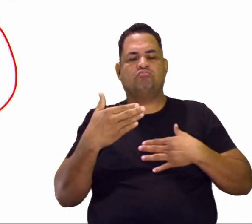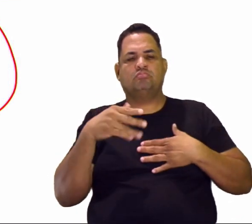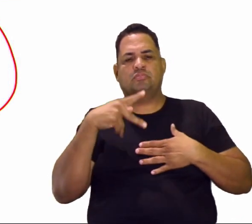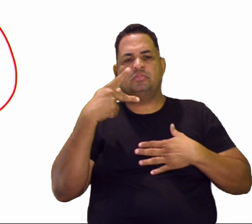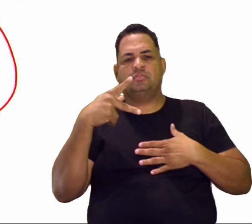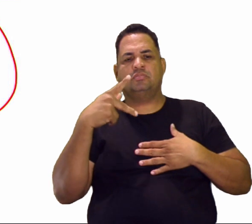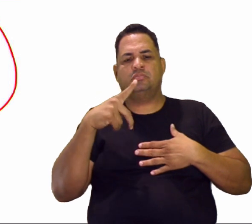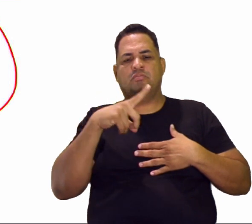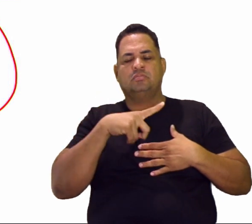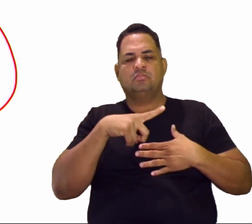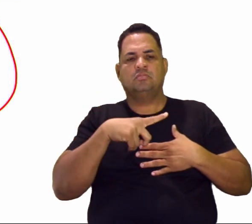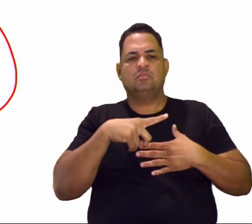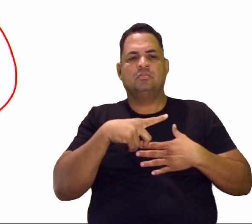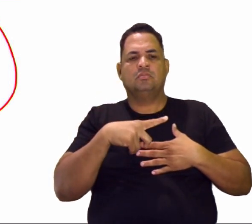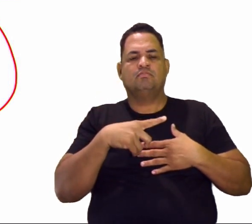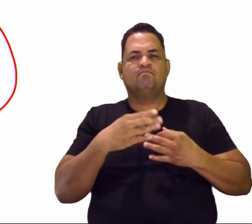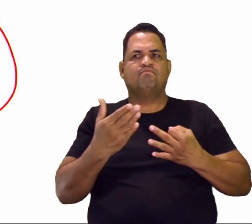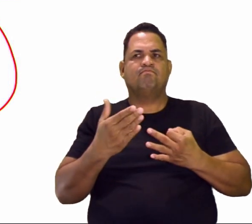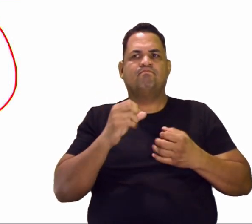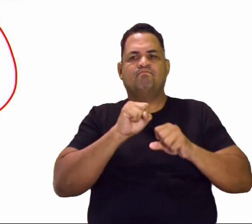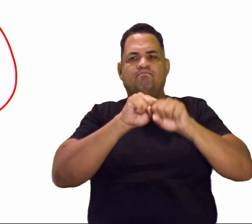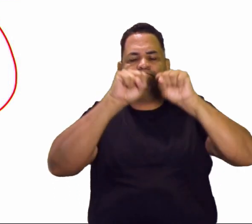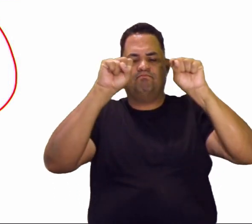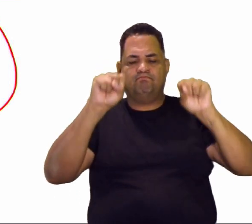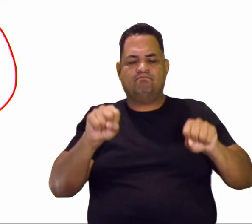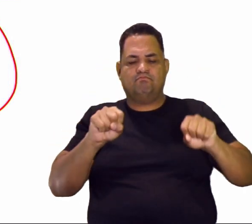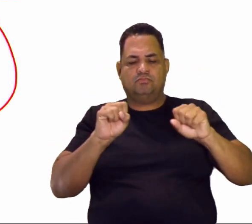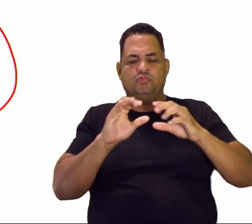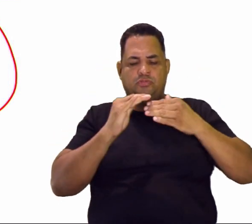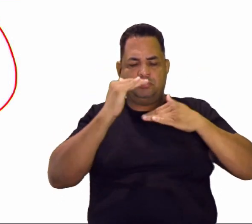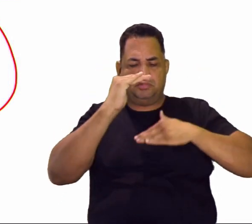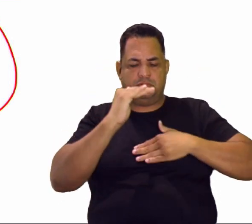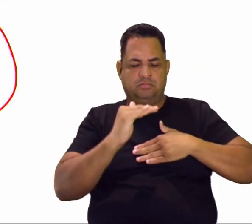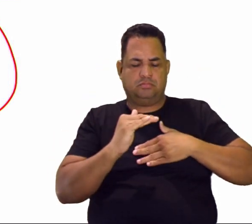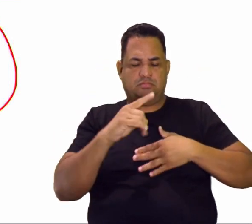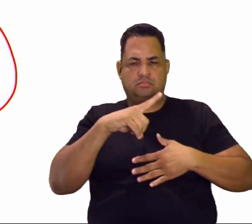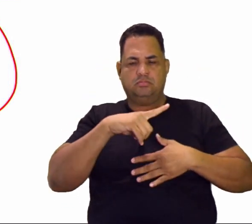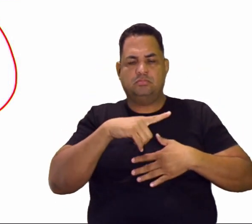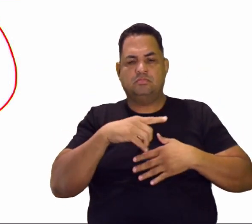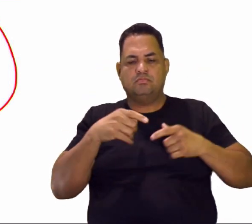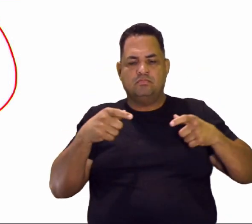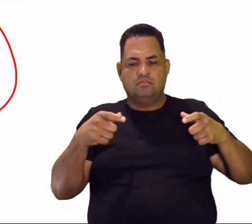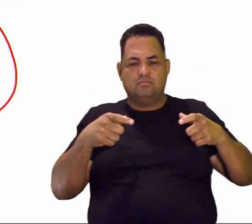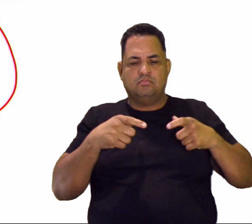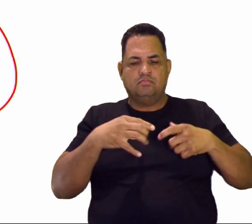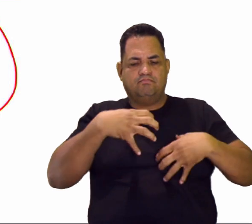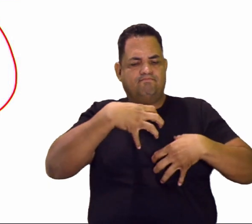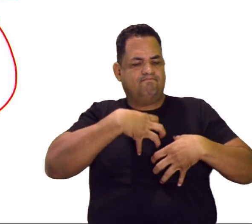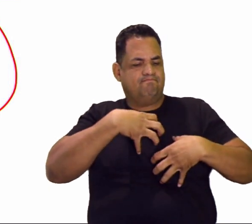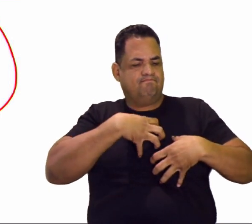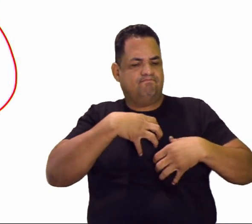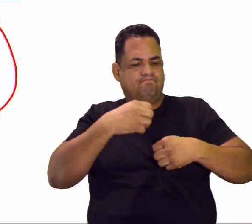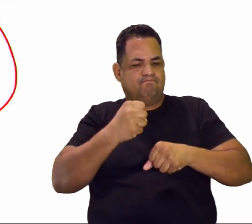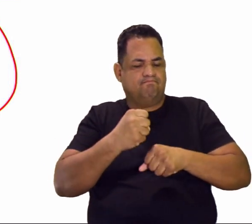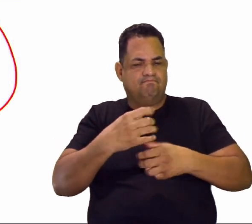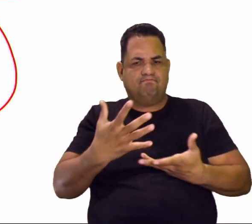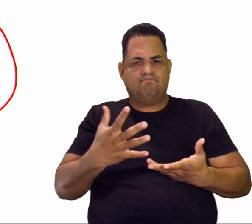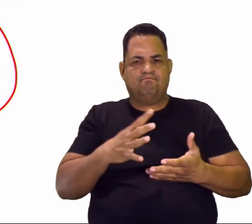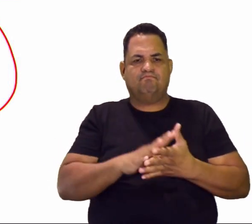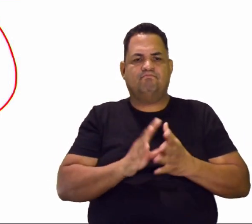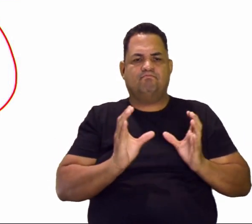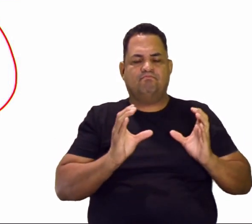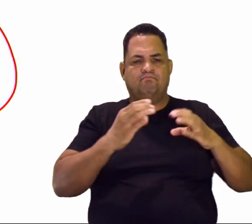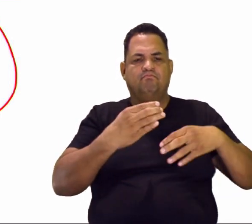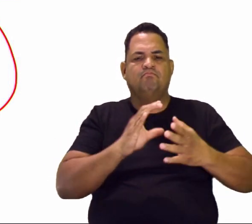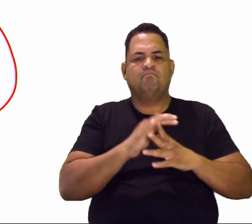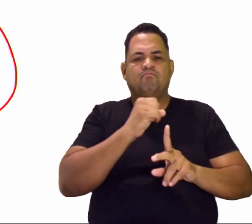grupo, né? Porque tem a ver com sistemas menores, né? Onde tem ali uma afetividade maior, né? Que são